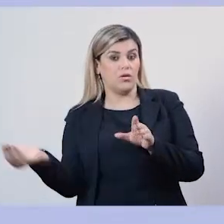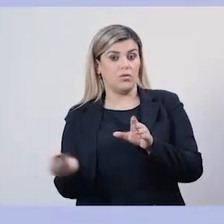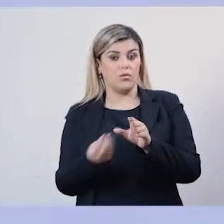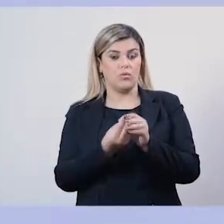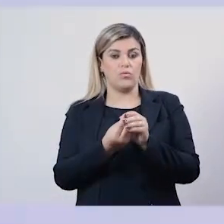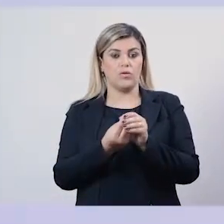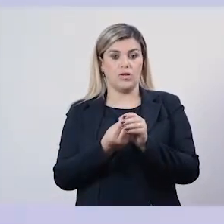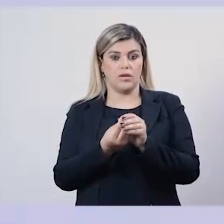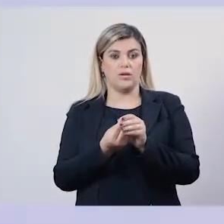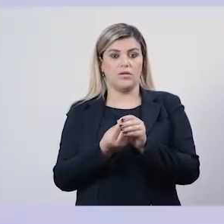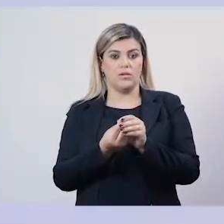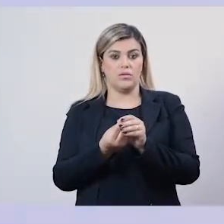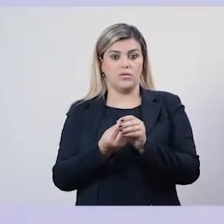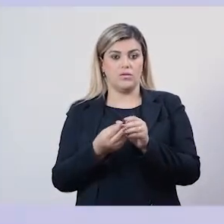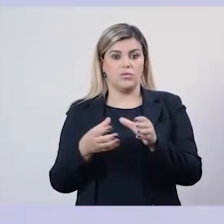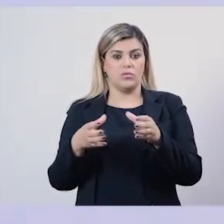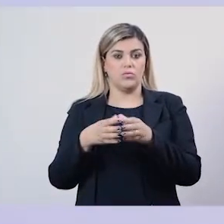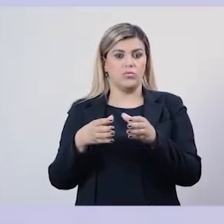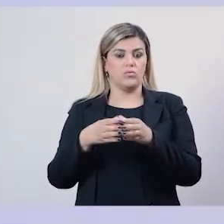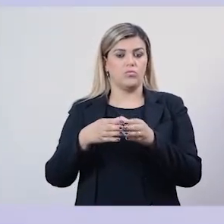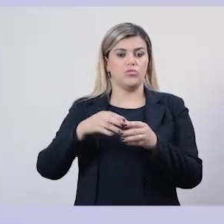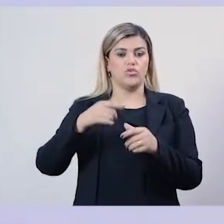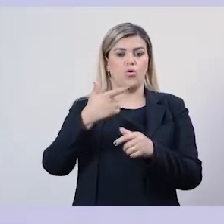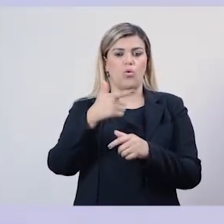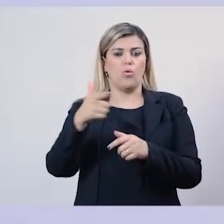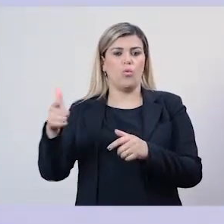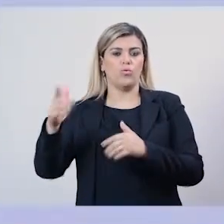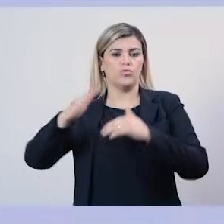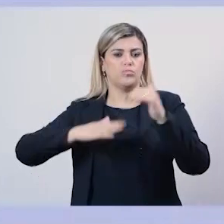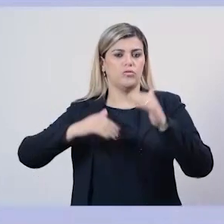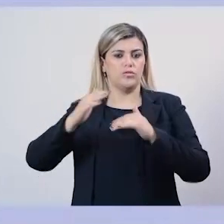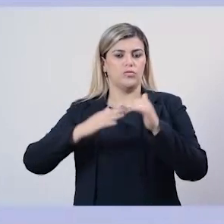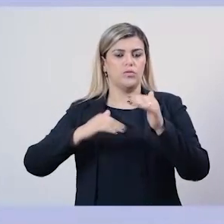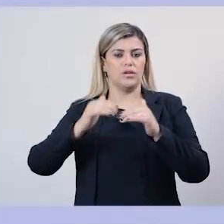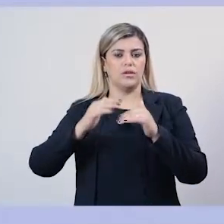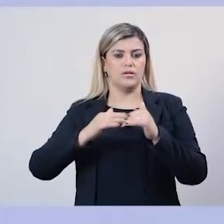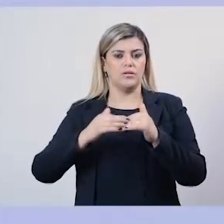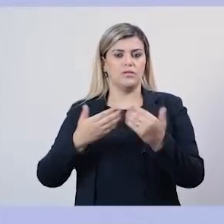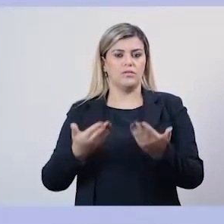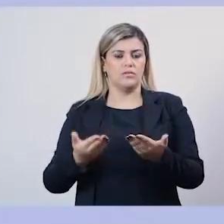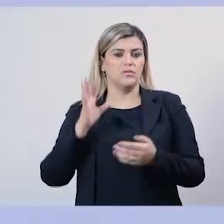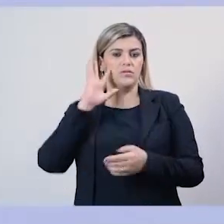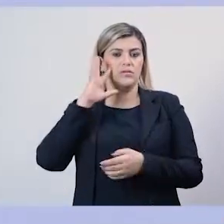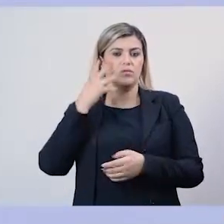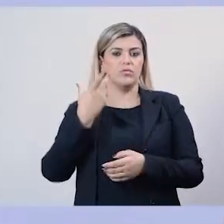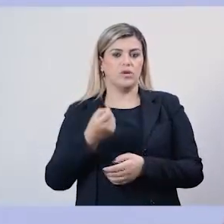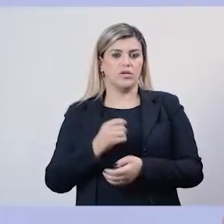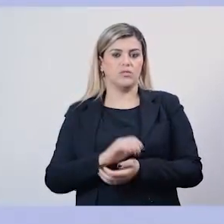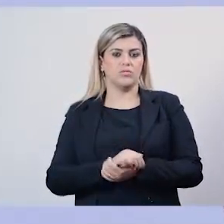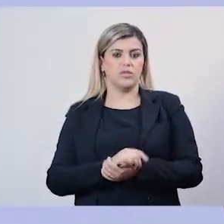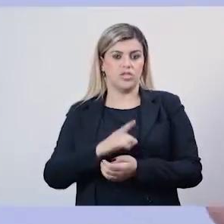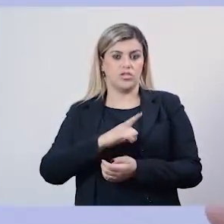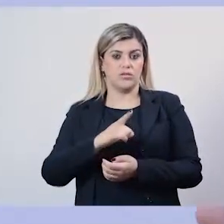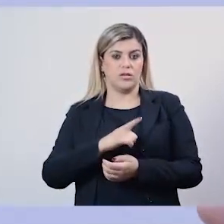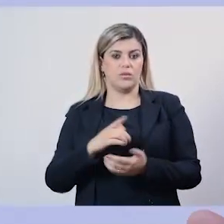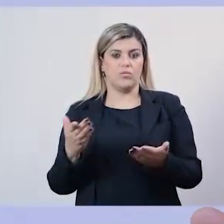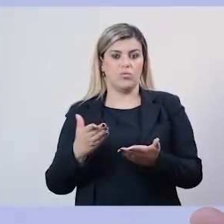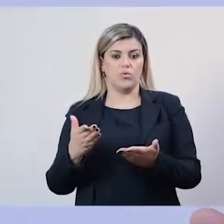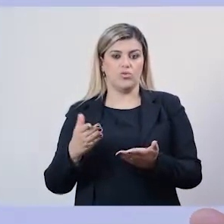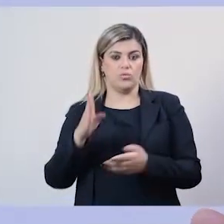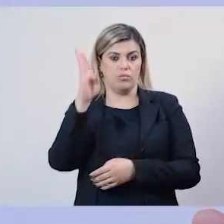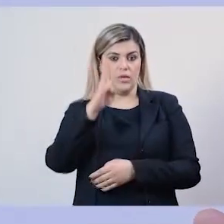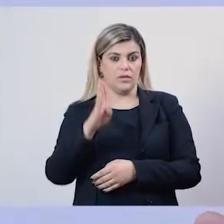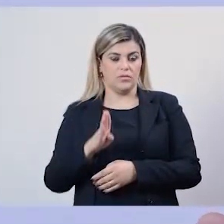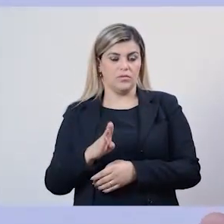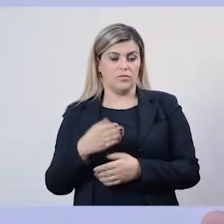incorporar um conjunto de outras atividades. E acho que o que nós temos hoje